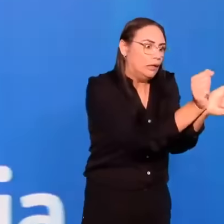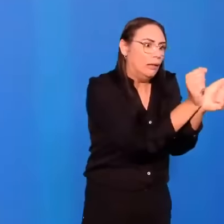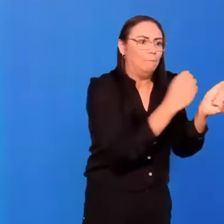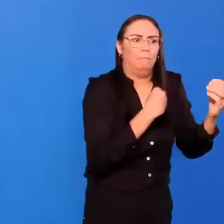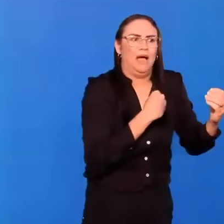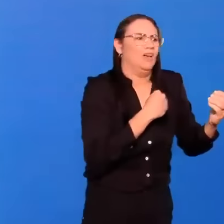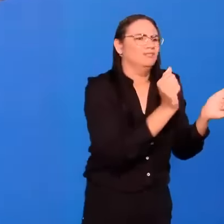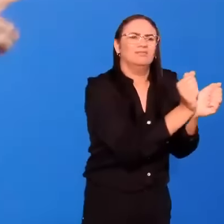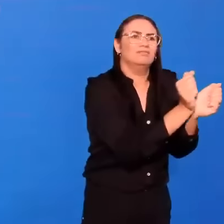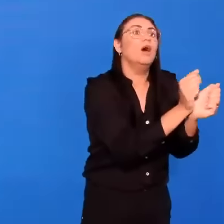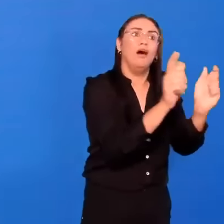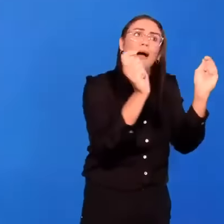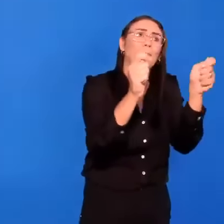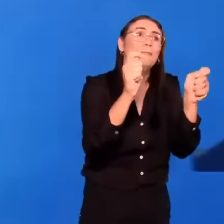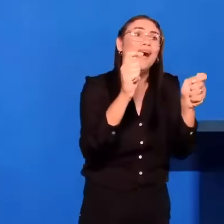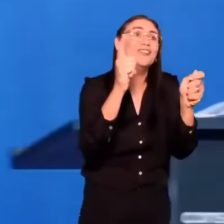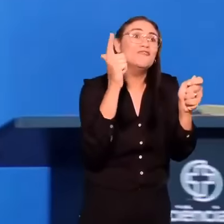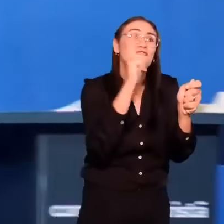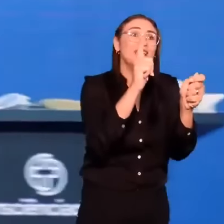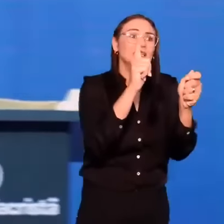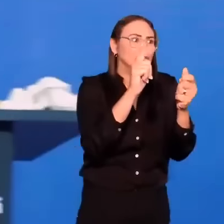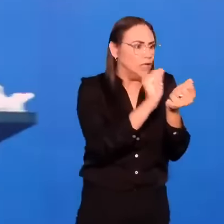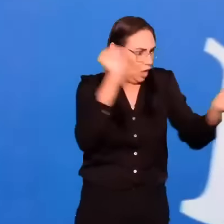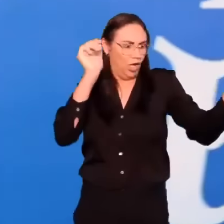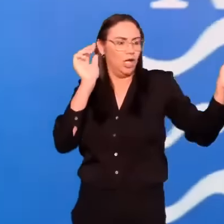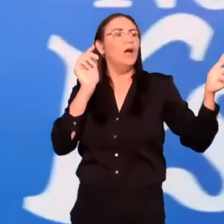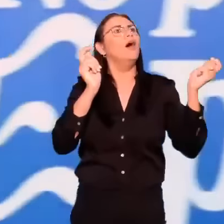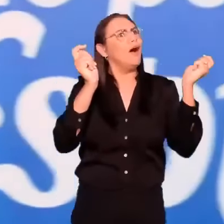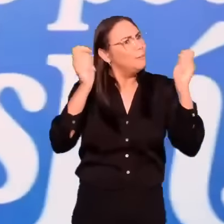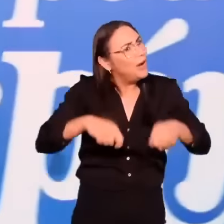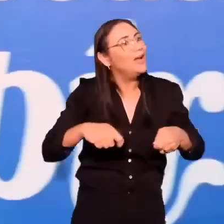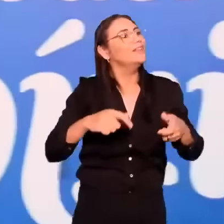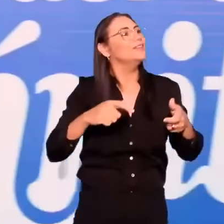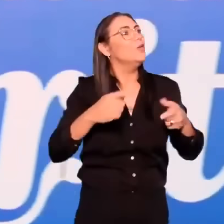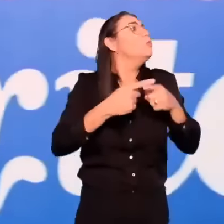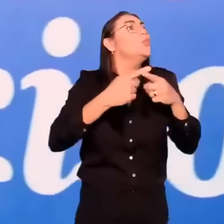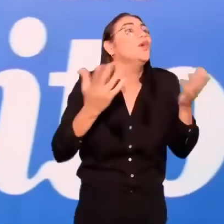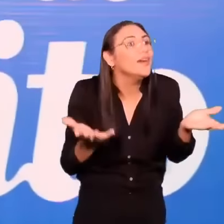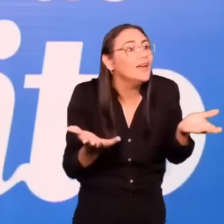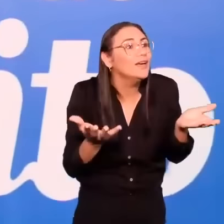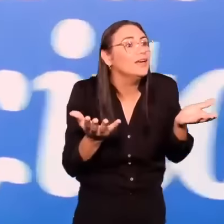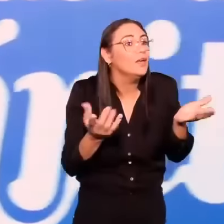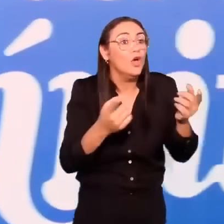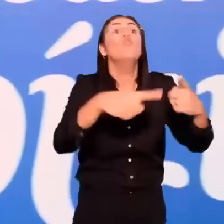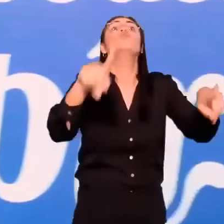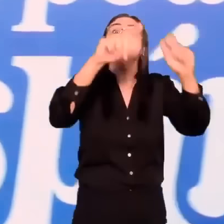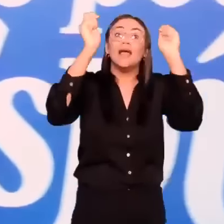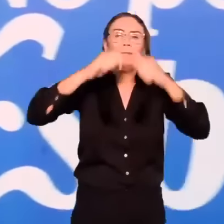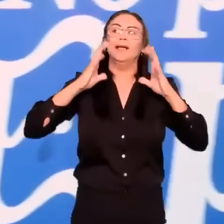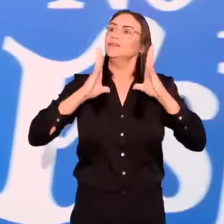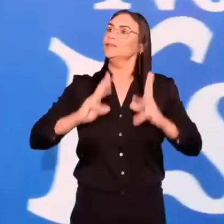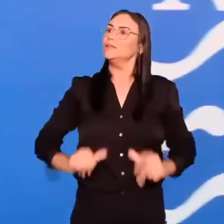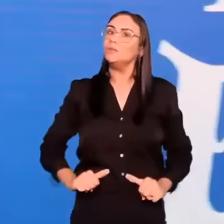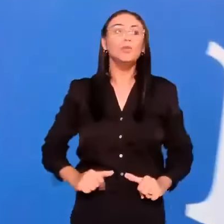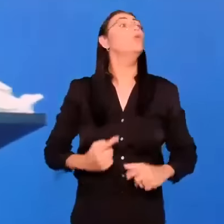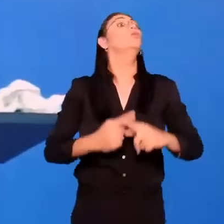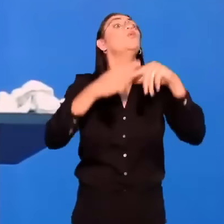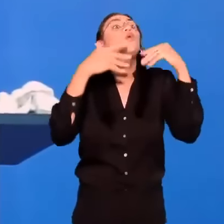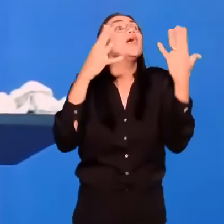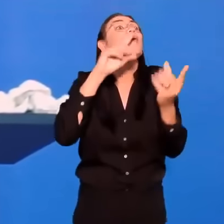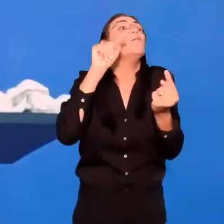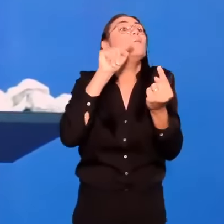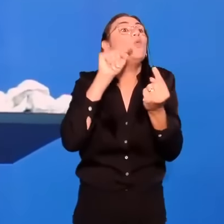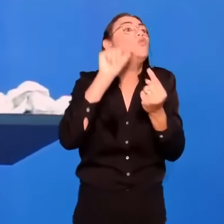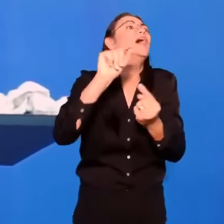você pode vencer a imoralidade sexual de toda a ordem, de todas as classes? Por que você pode ser santo? Porque Deus